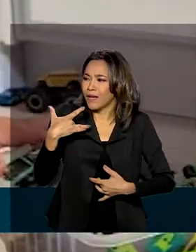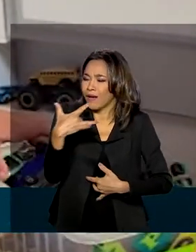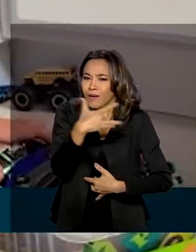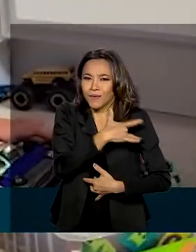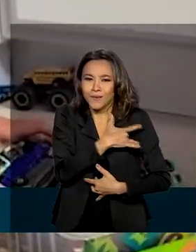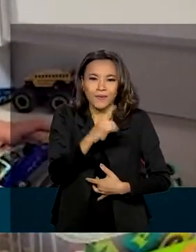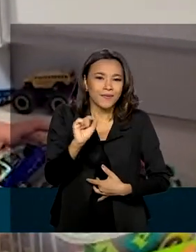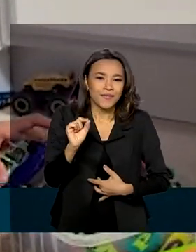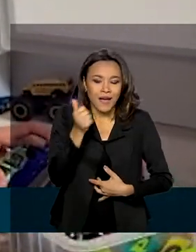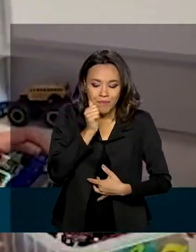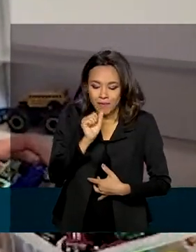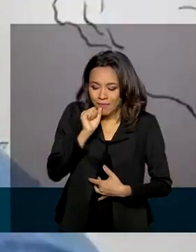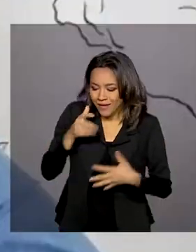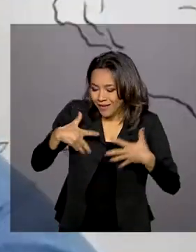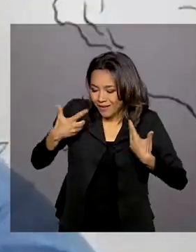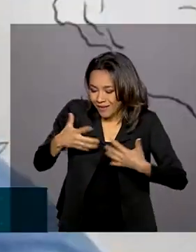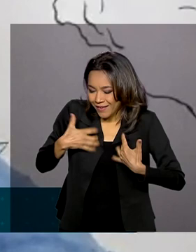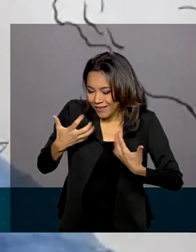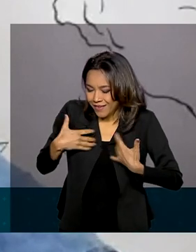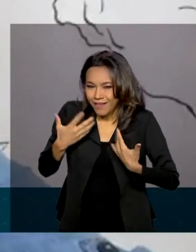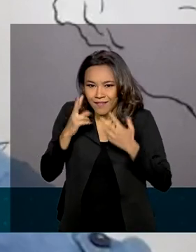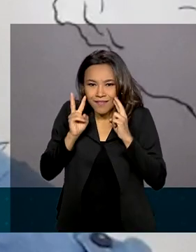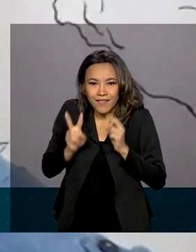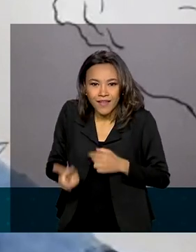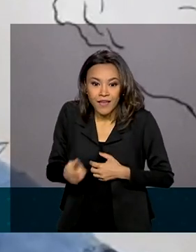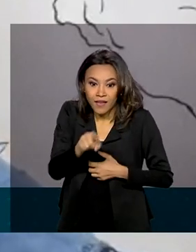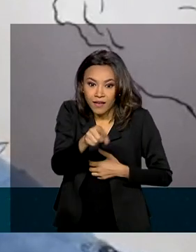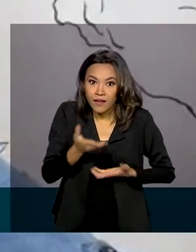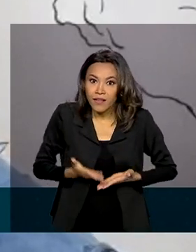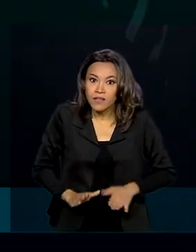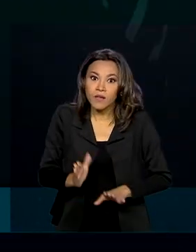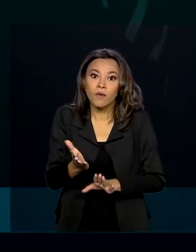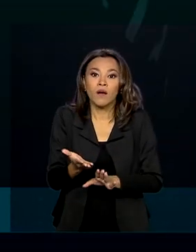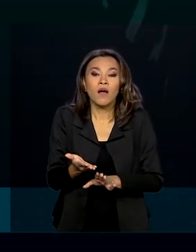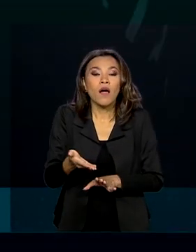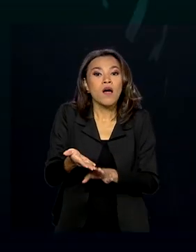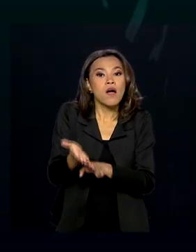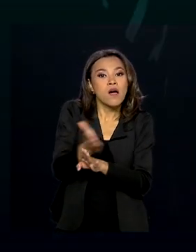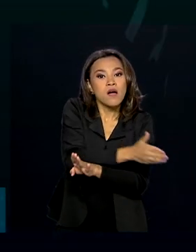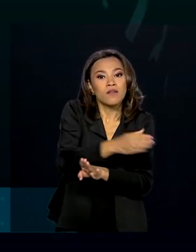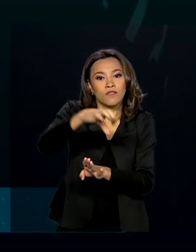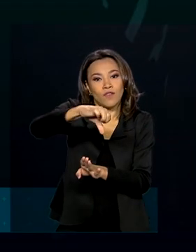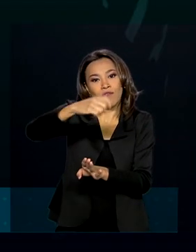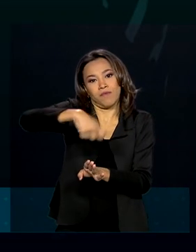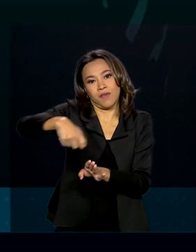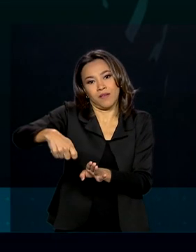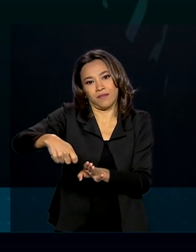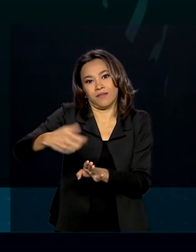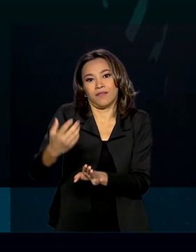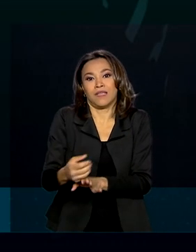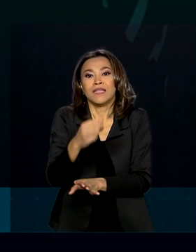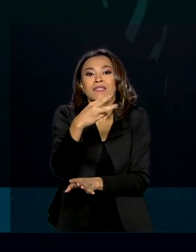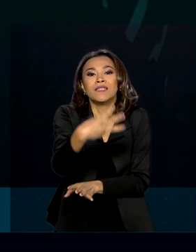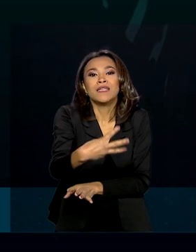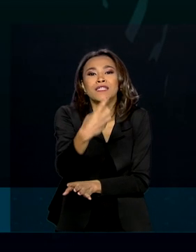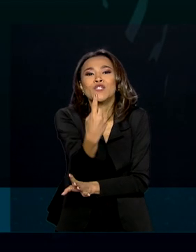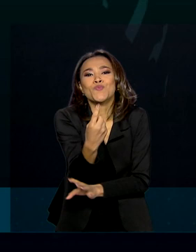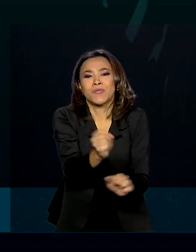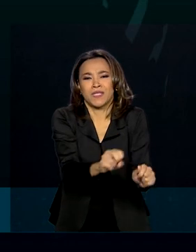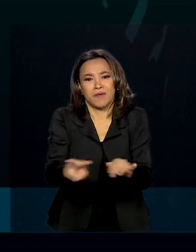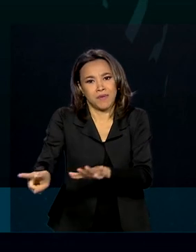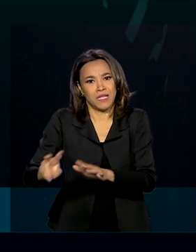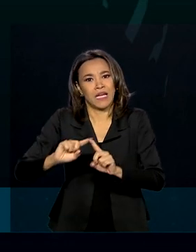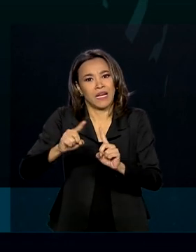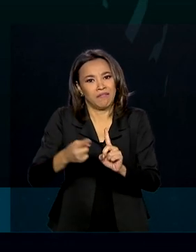para a alegria da mamãe Tatiane. Ela conta que ele nasceu prematuro, de 31 semanas, depois de uma gravidez de